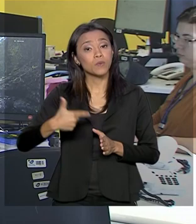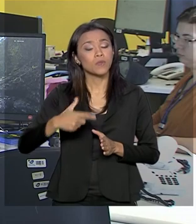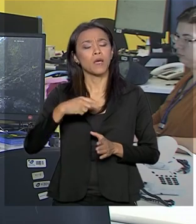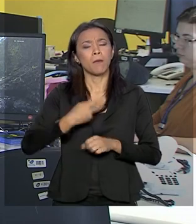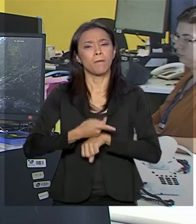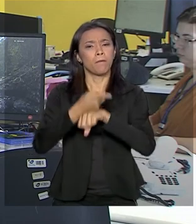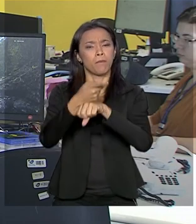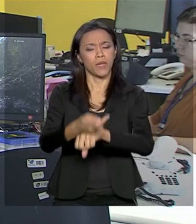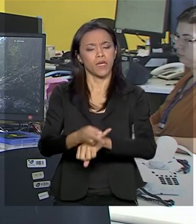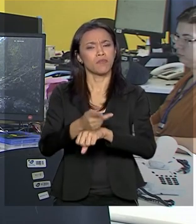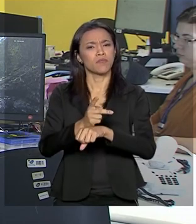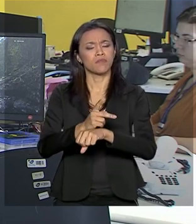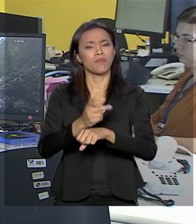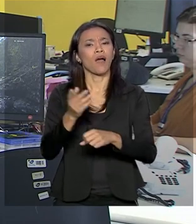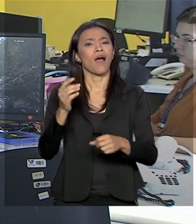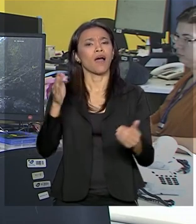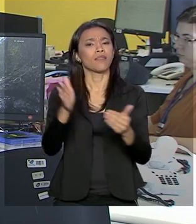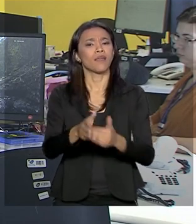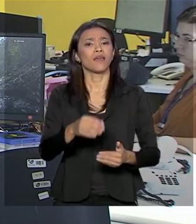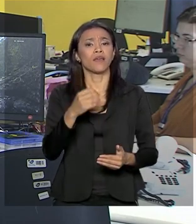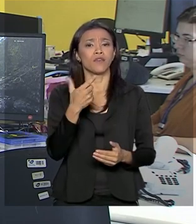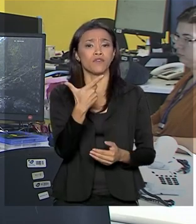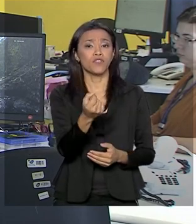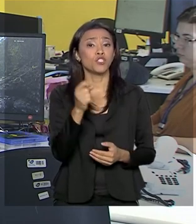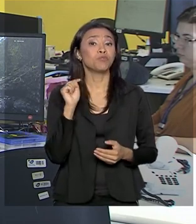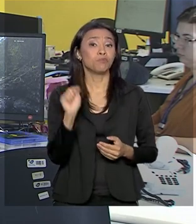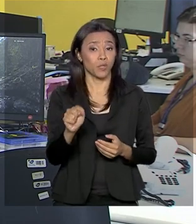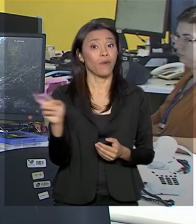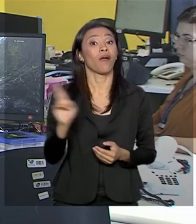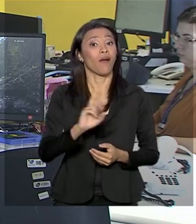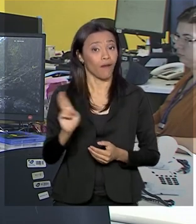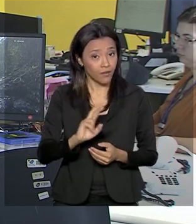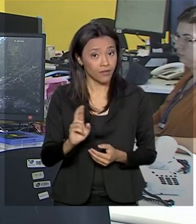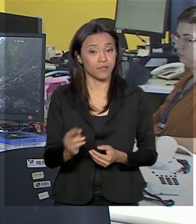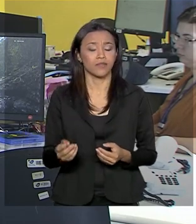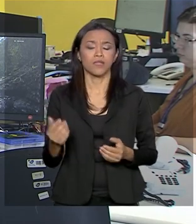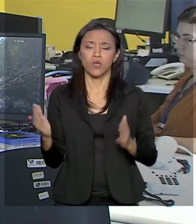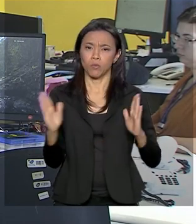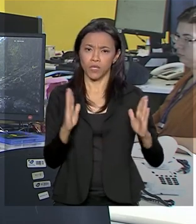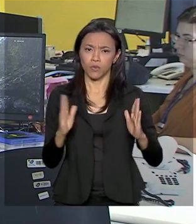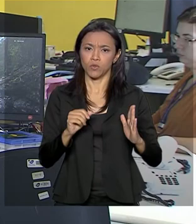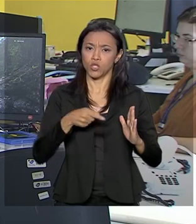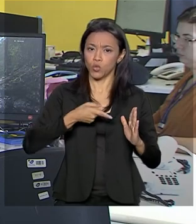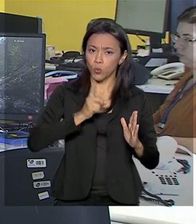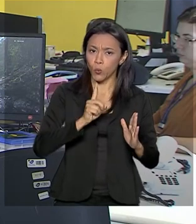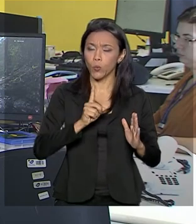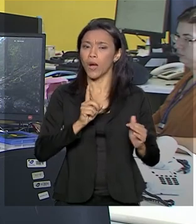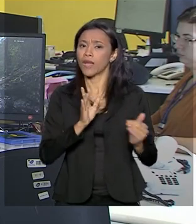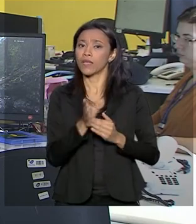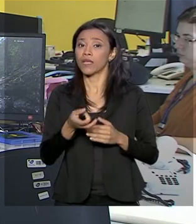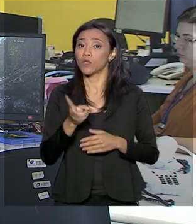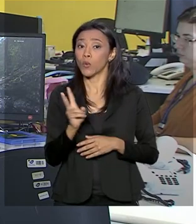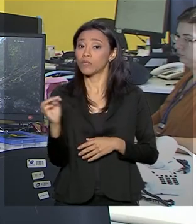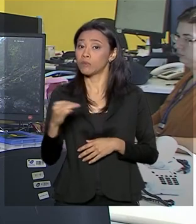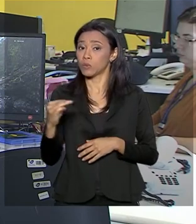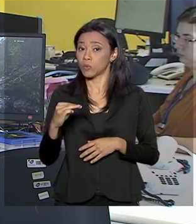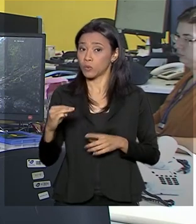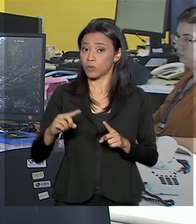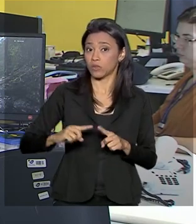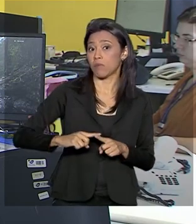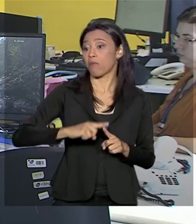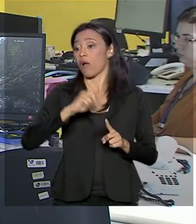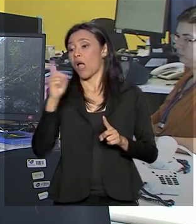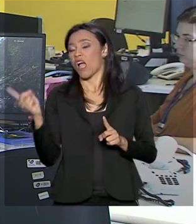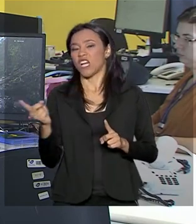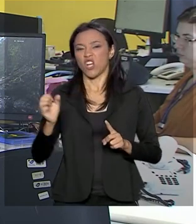prêmios que chegam até 20 mil reais. O vídeo precisa ter uma duração entre 1 e 2 minutos. Não pode ter discurso